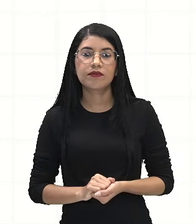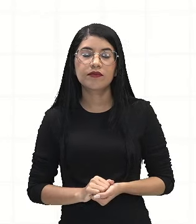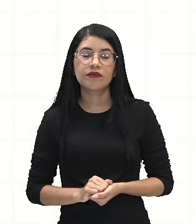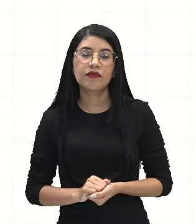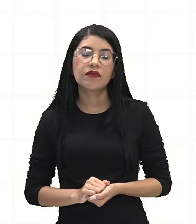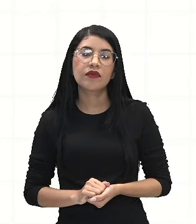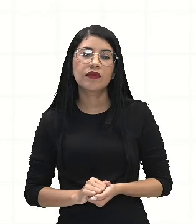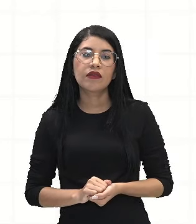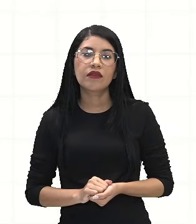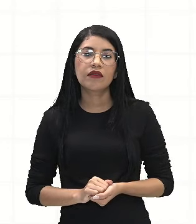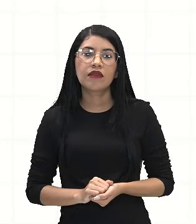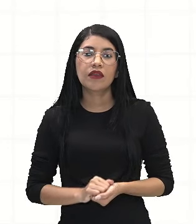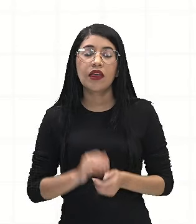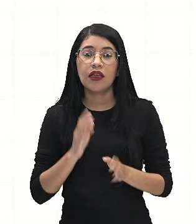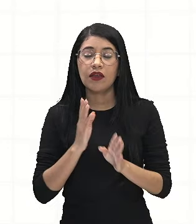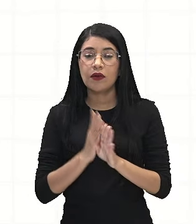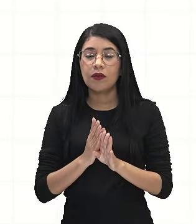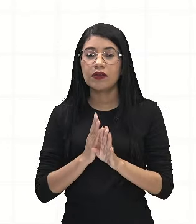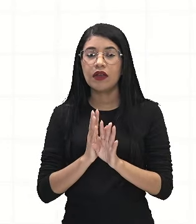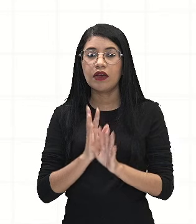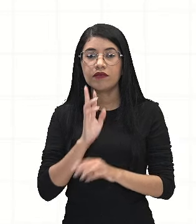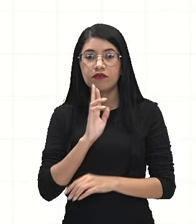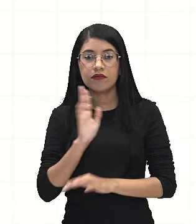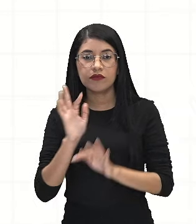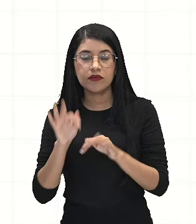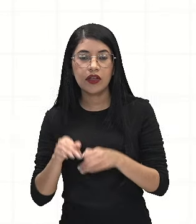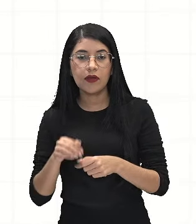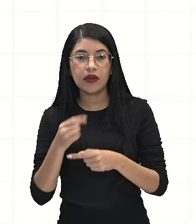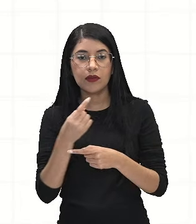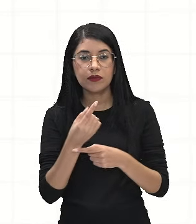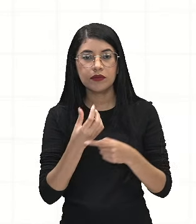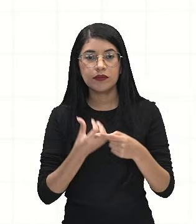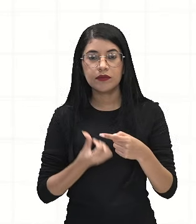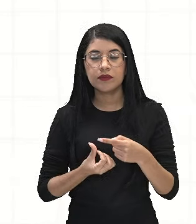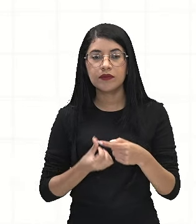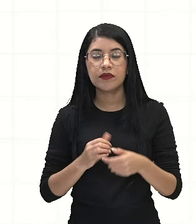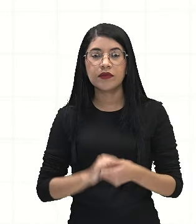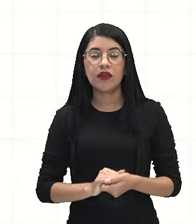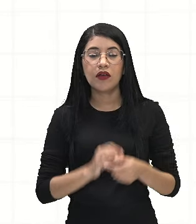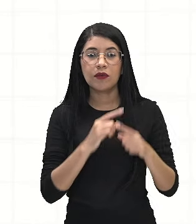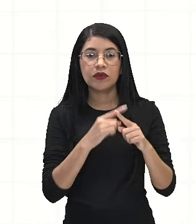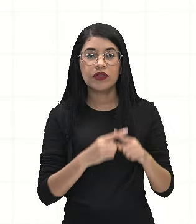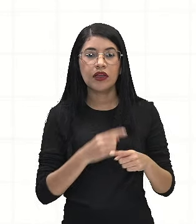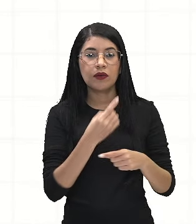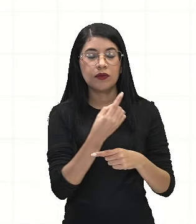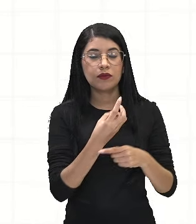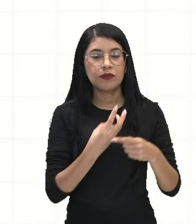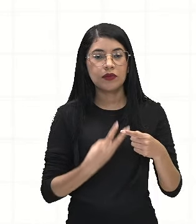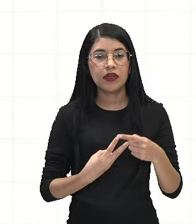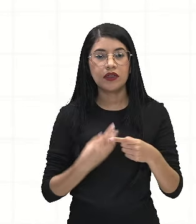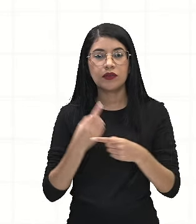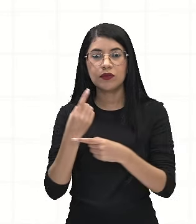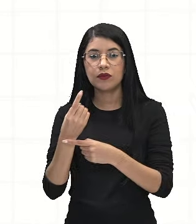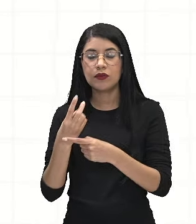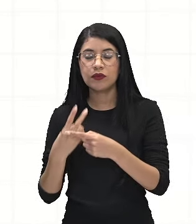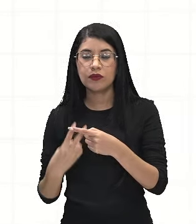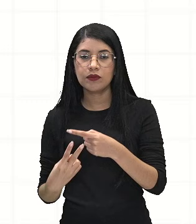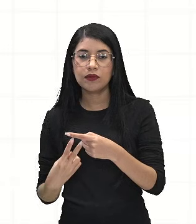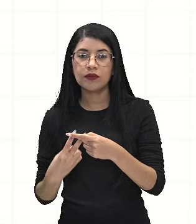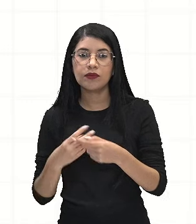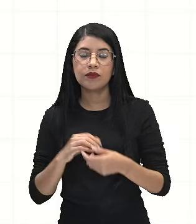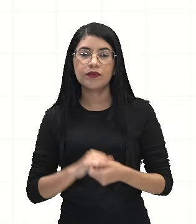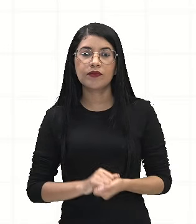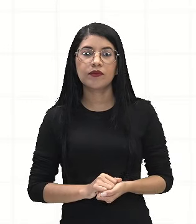E aí, gente chega no resultado de 1 sobre 6. Por quê? Multipliquei aqui, 1 sobre 3 vezes 1